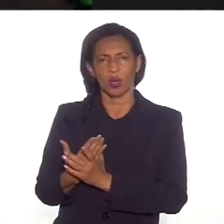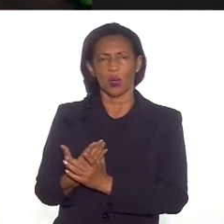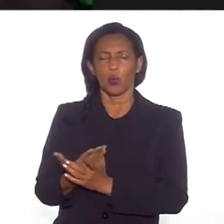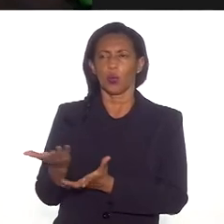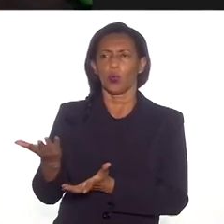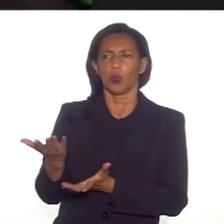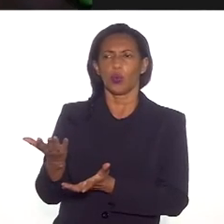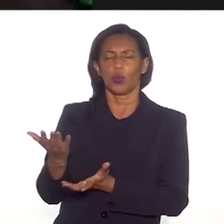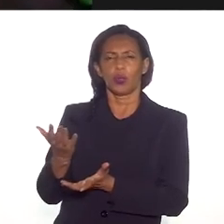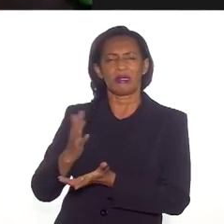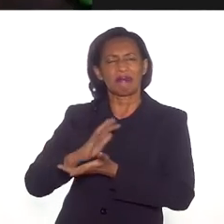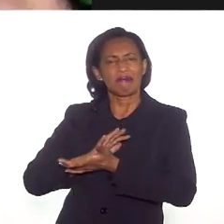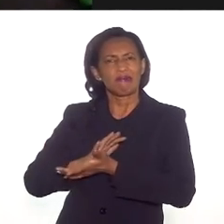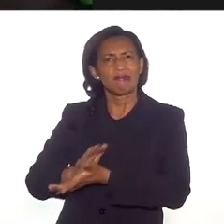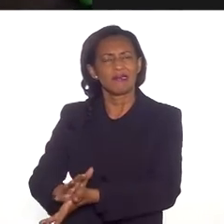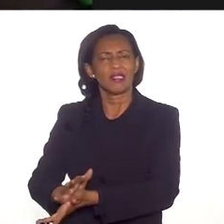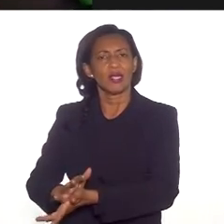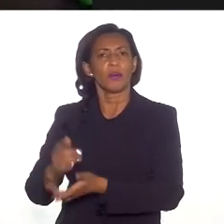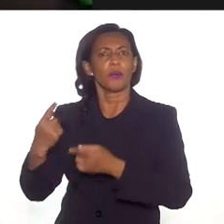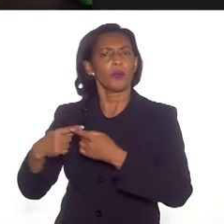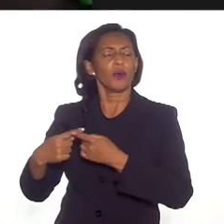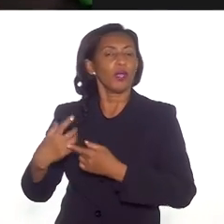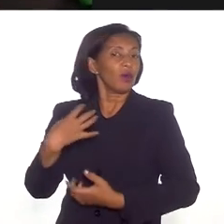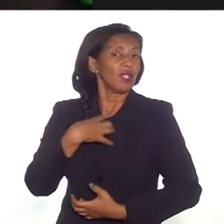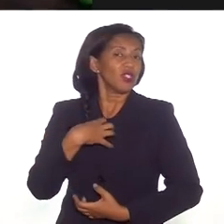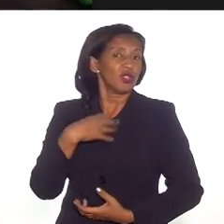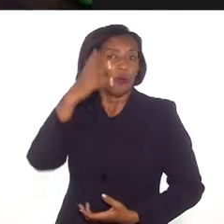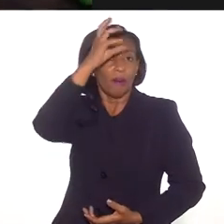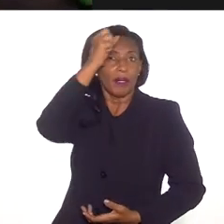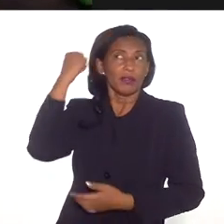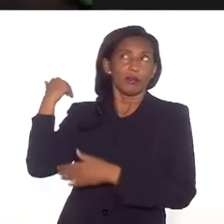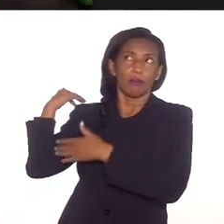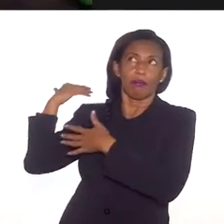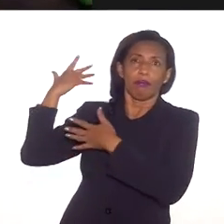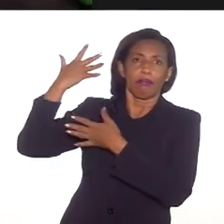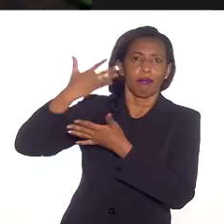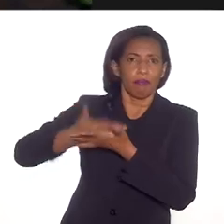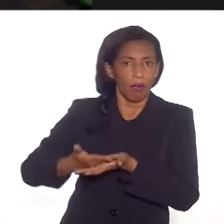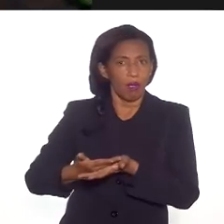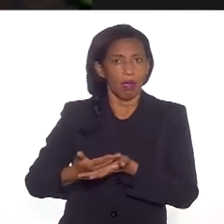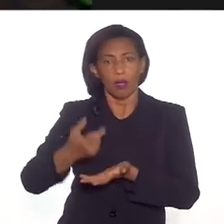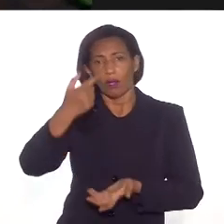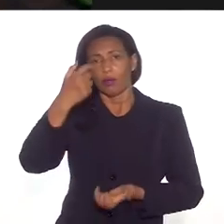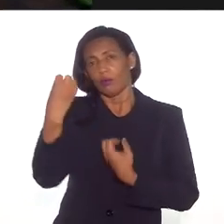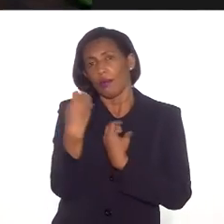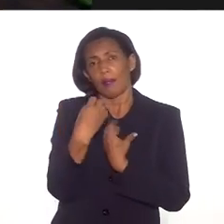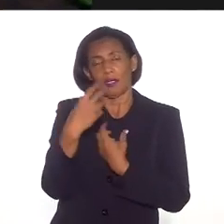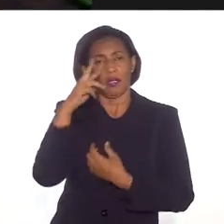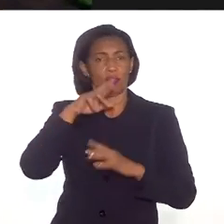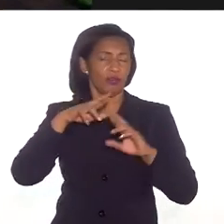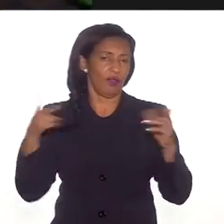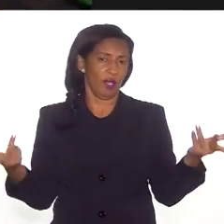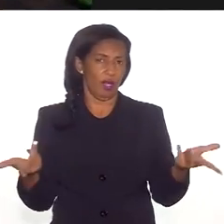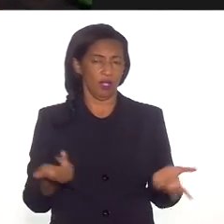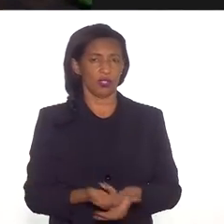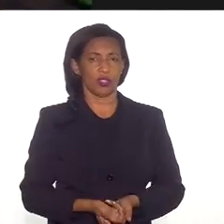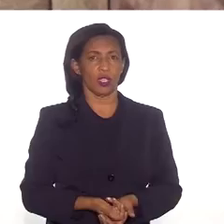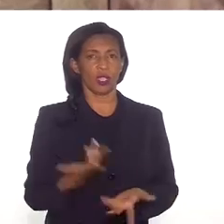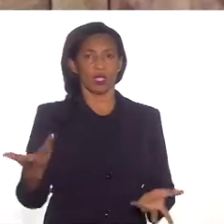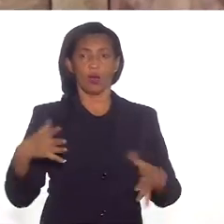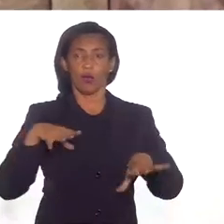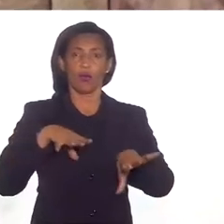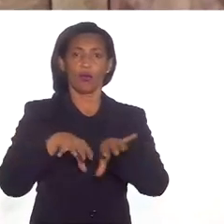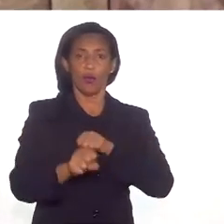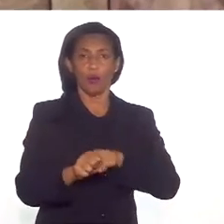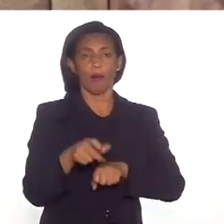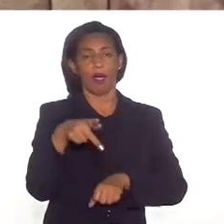preconceitos, porque era a única coisa que eles tinham, a coisa que eles tinham aprendido, não aprenderam diferente. Então, é necessário